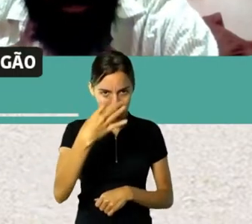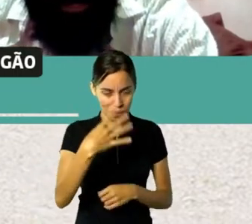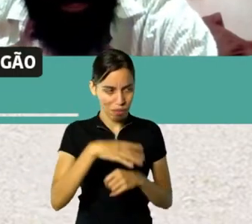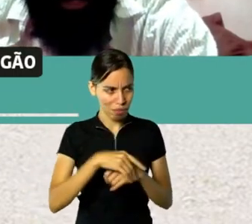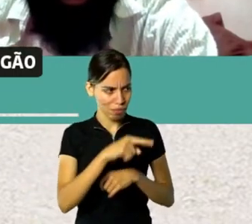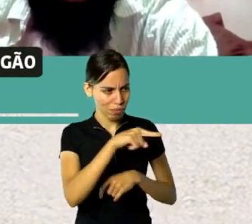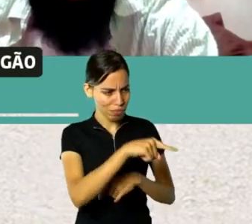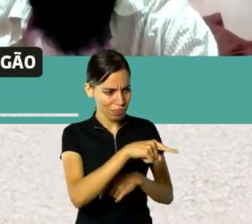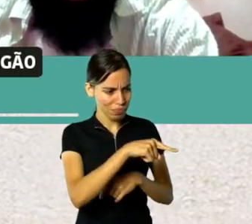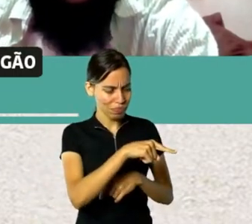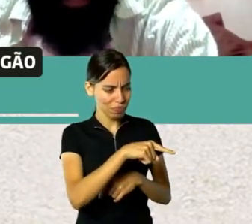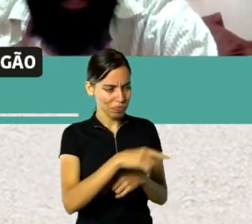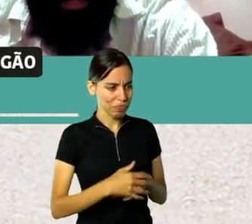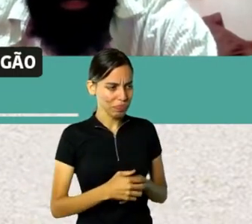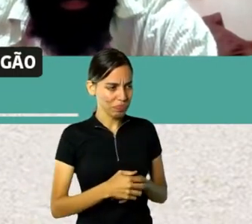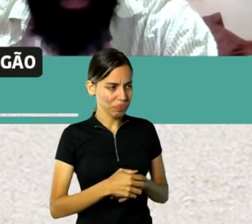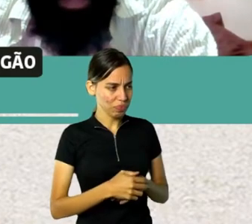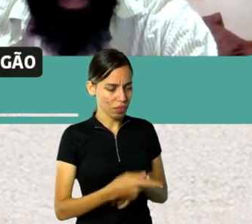Rabelo.